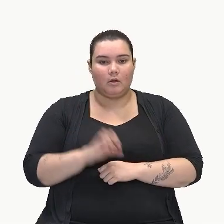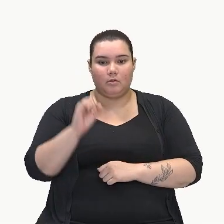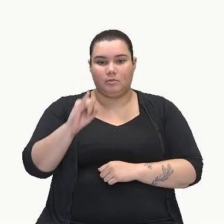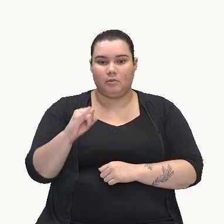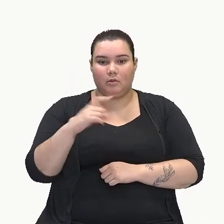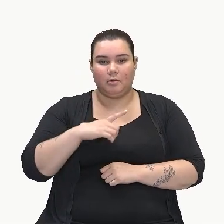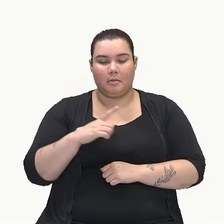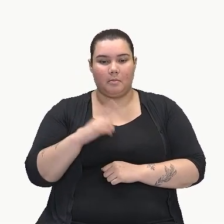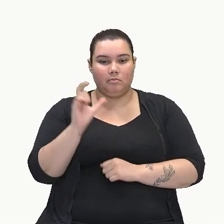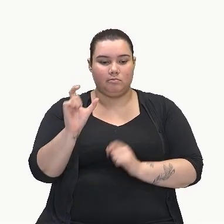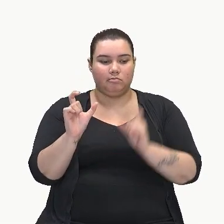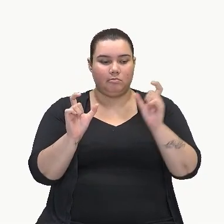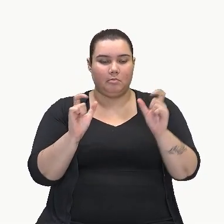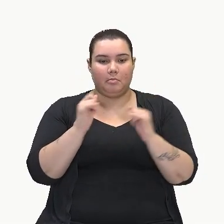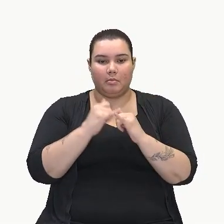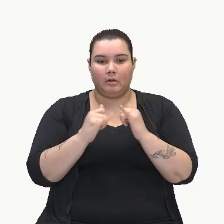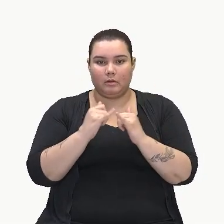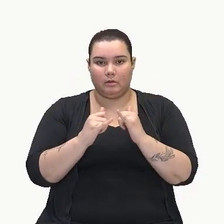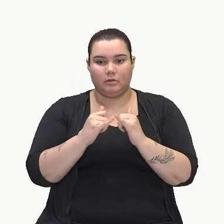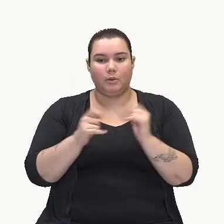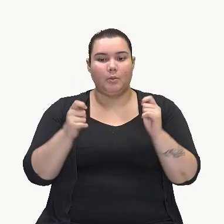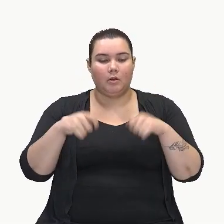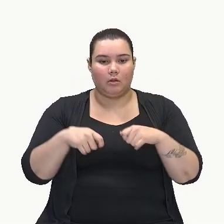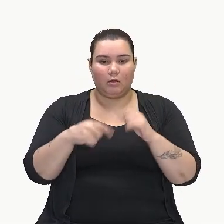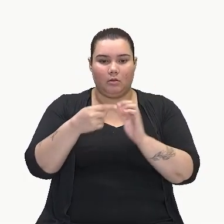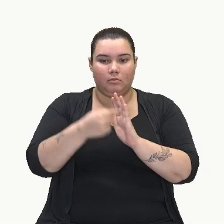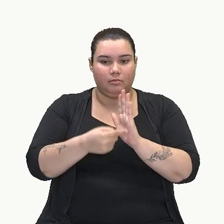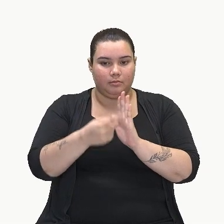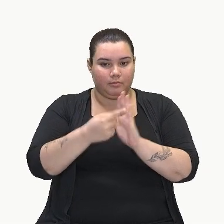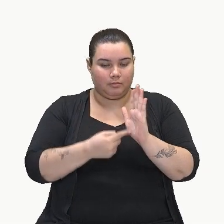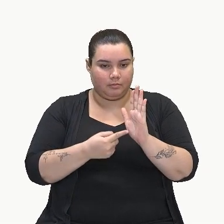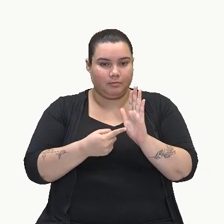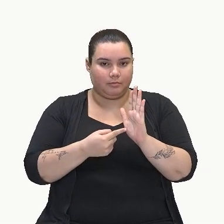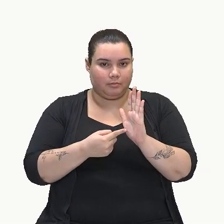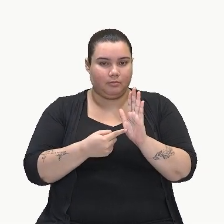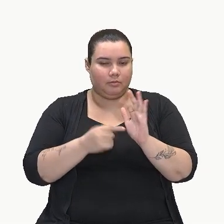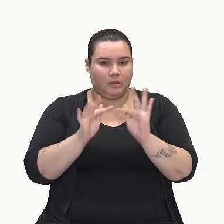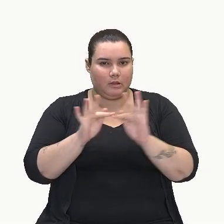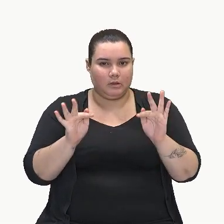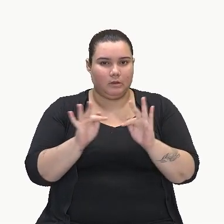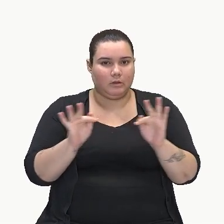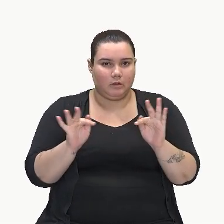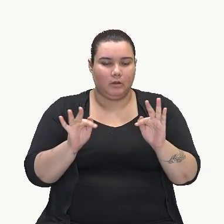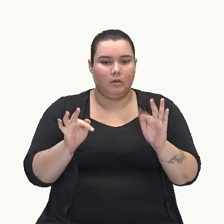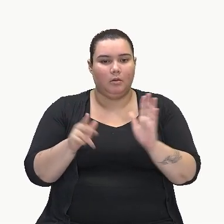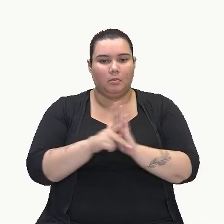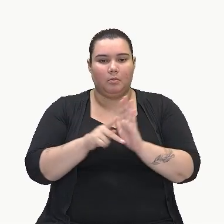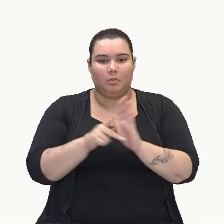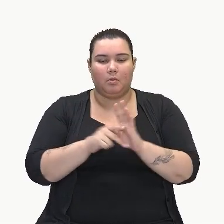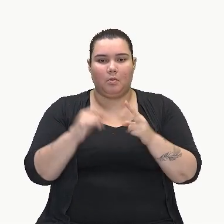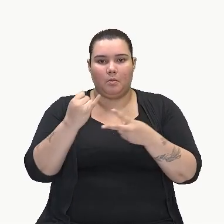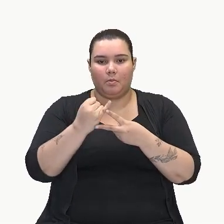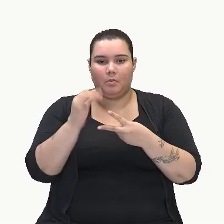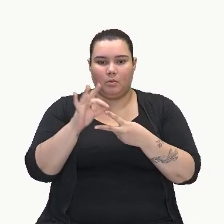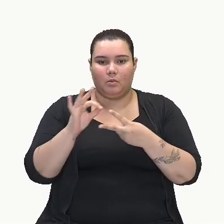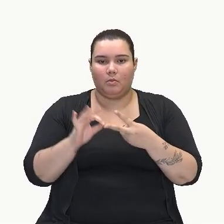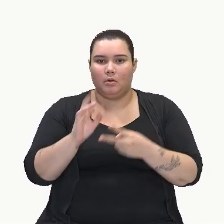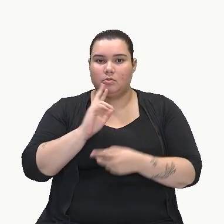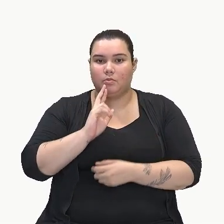termos semelhantes que a gente possa simplificar, Reduzir aí o nosso polinômio resultado.